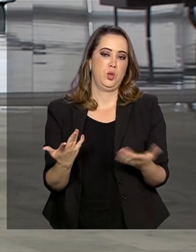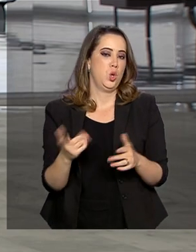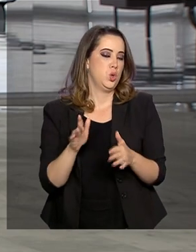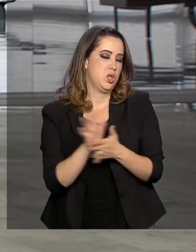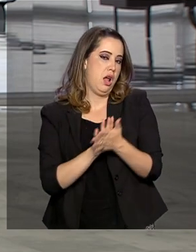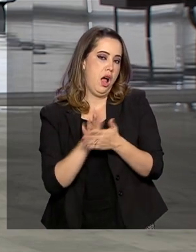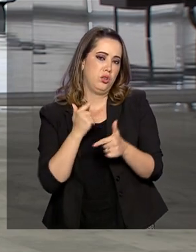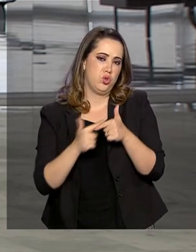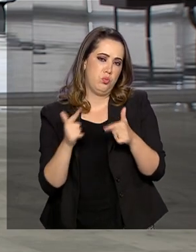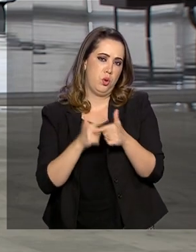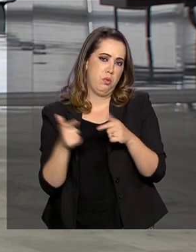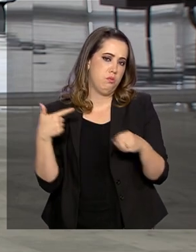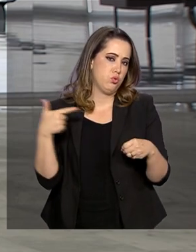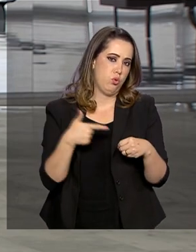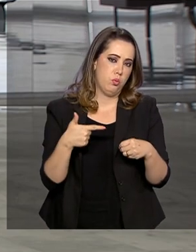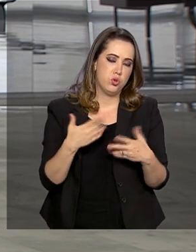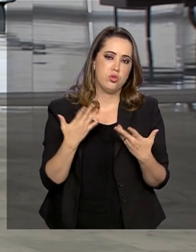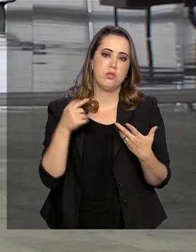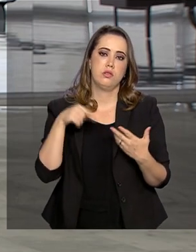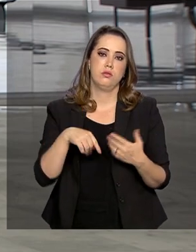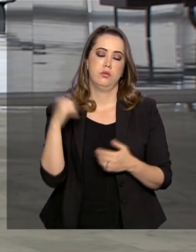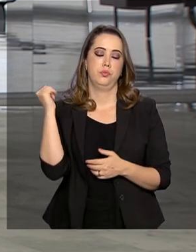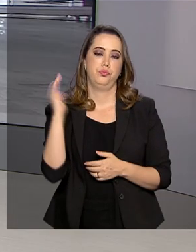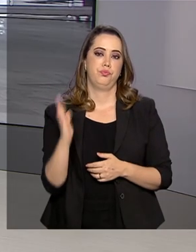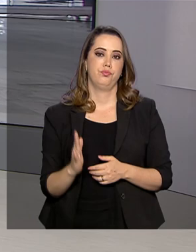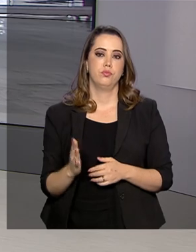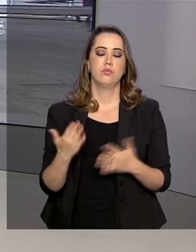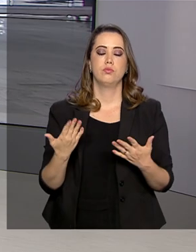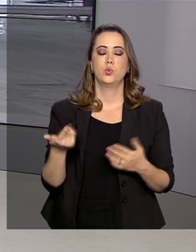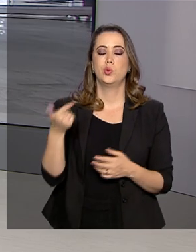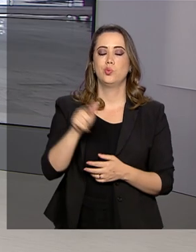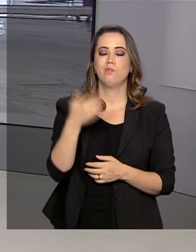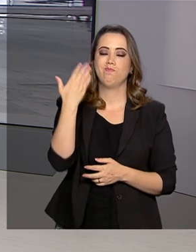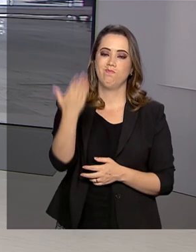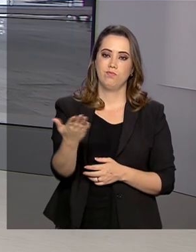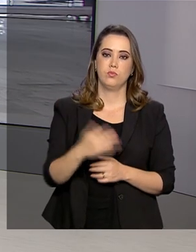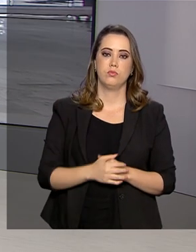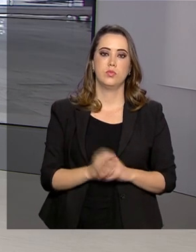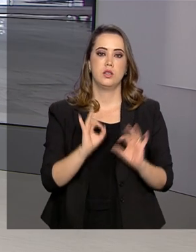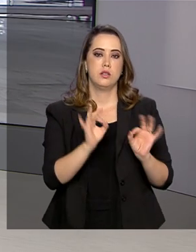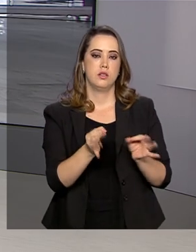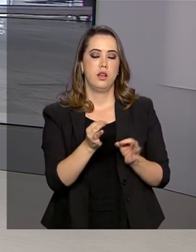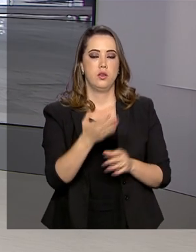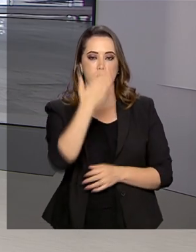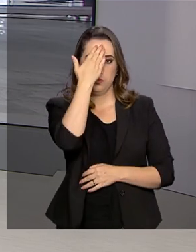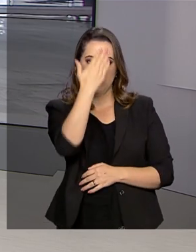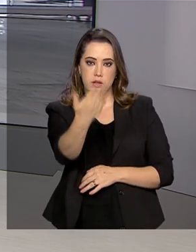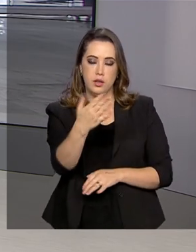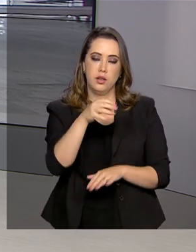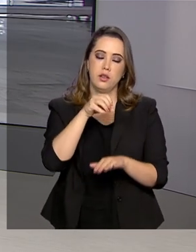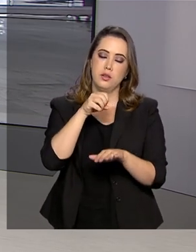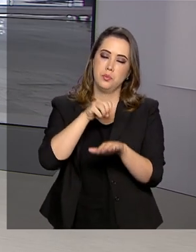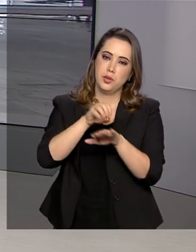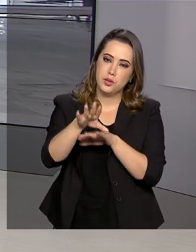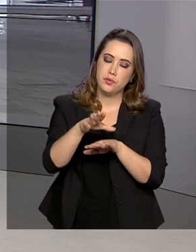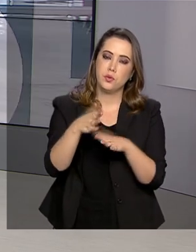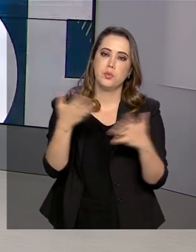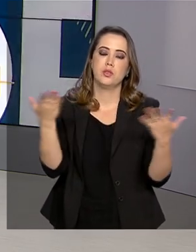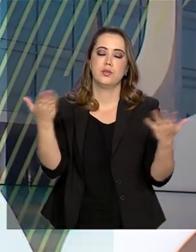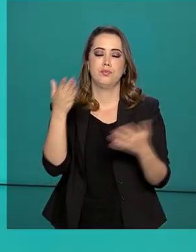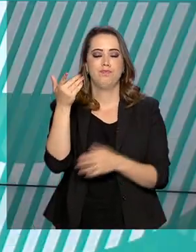afetar o abastecimento de combustível aqui no Brasil. Voltamos com você, Roberto. Está bem, Márcia. Obrigado pelas informações. Até mais, então.